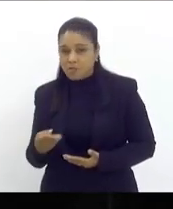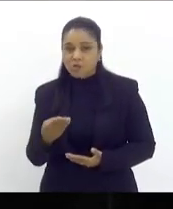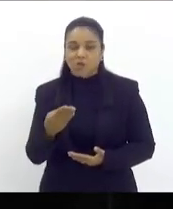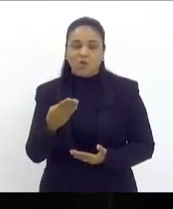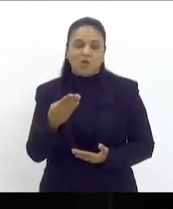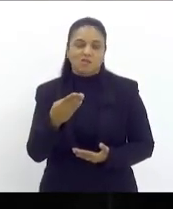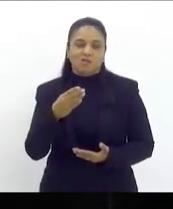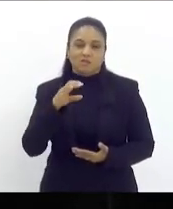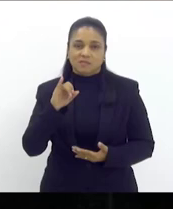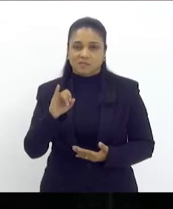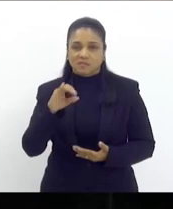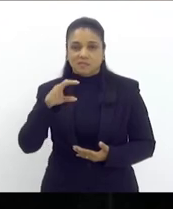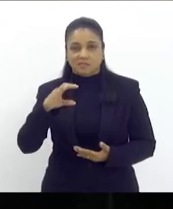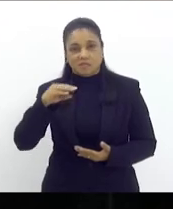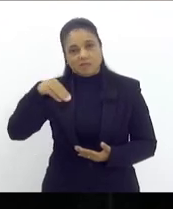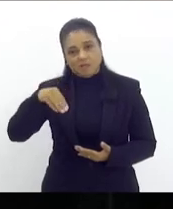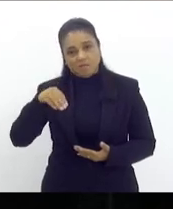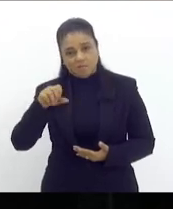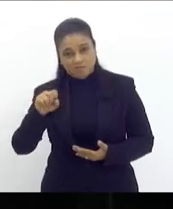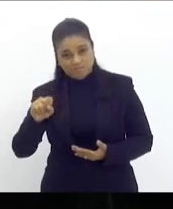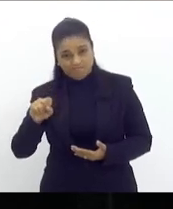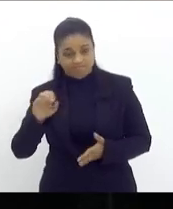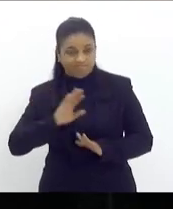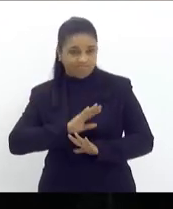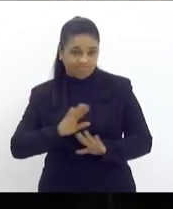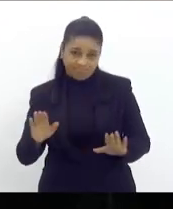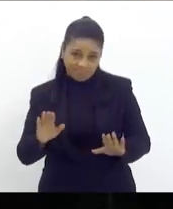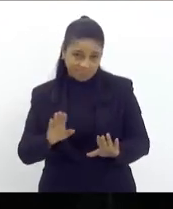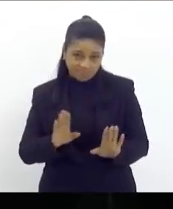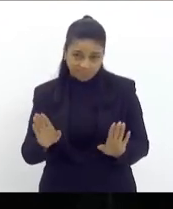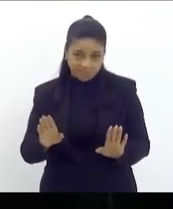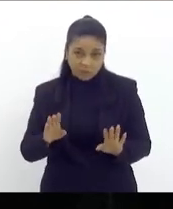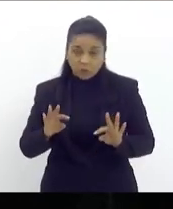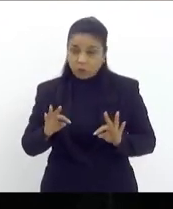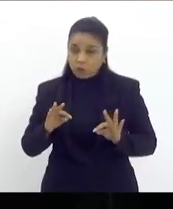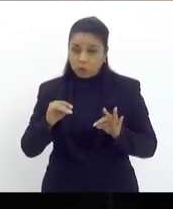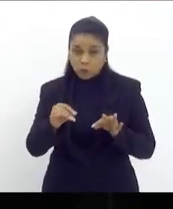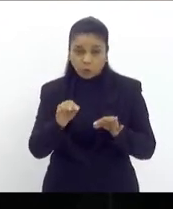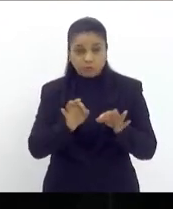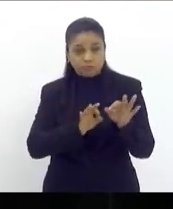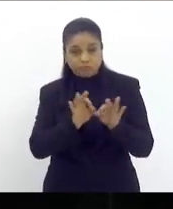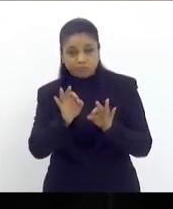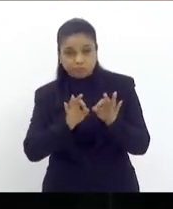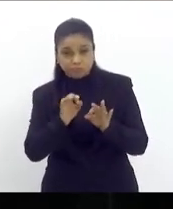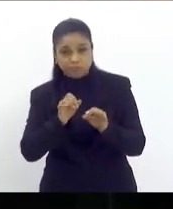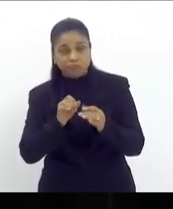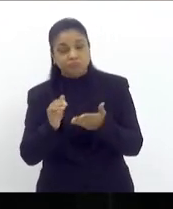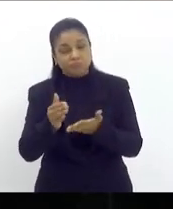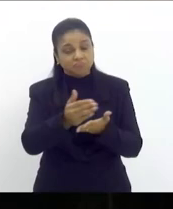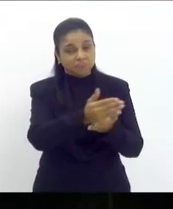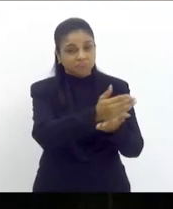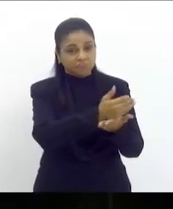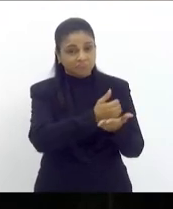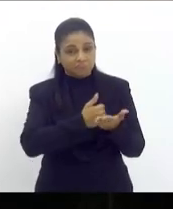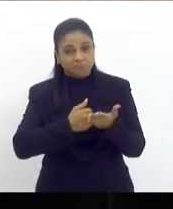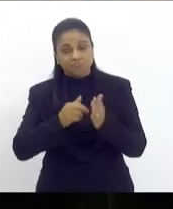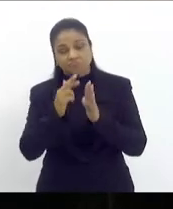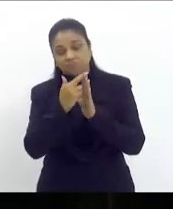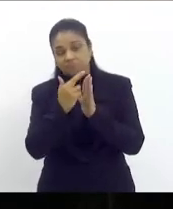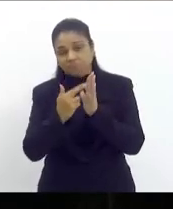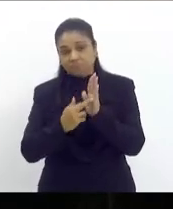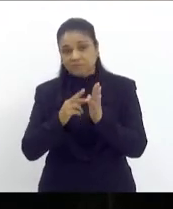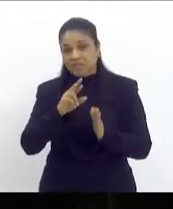consagrado todas as projeções do novo regime de recuperação fiscal para nove anos